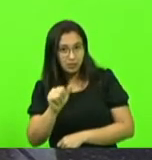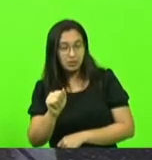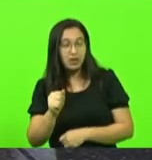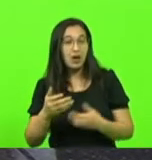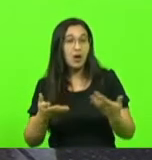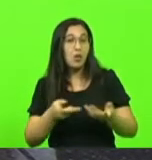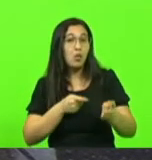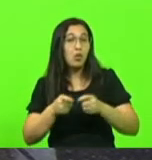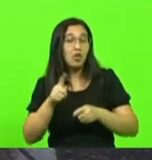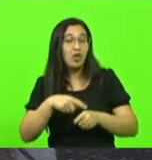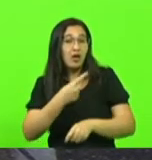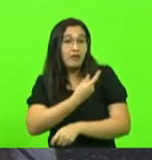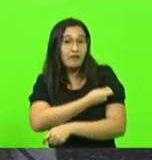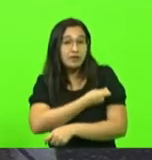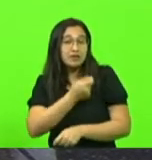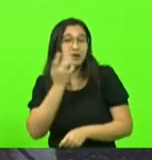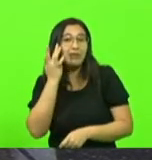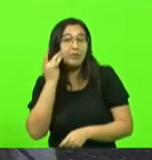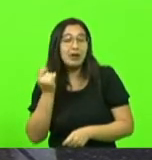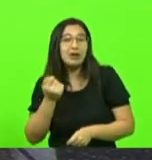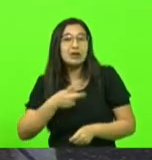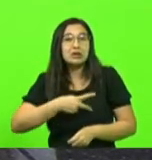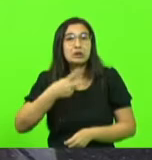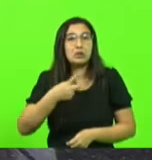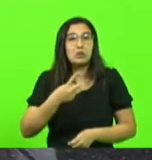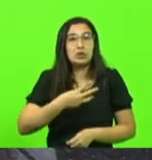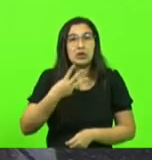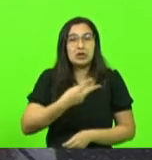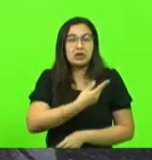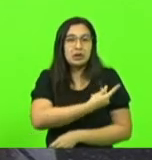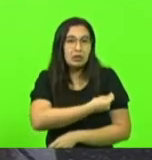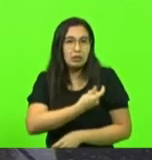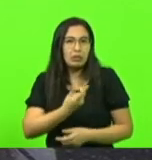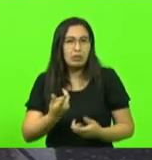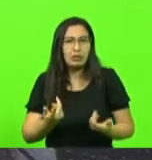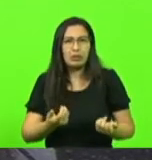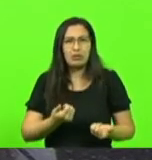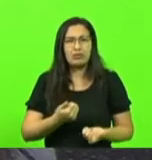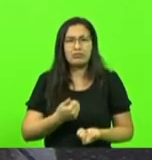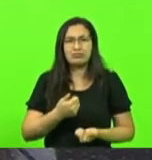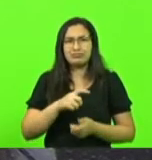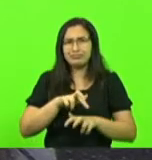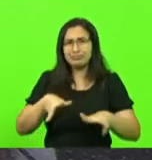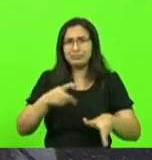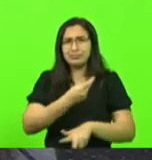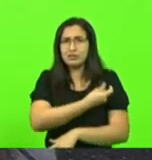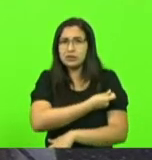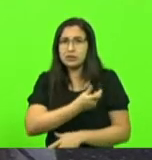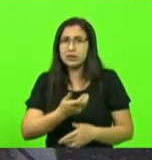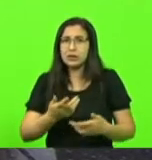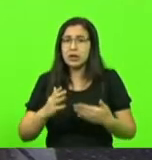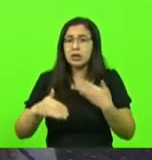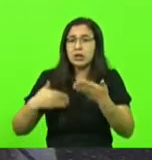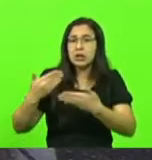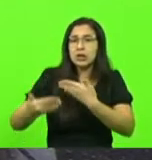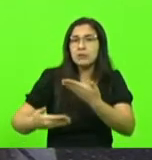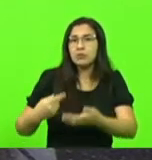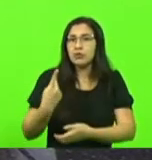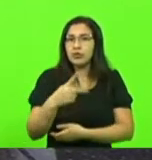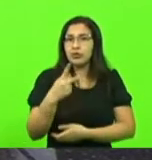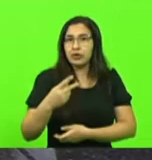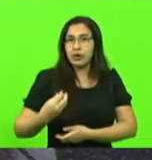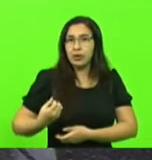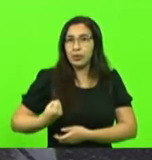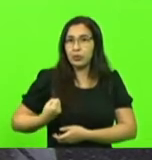Amanhã da segunda dose, da terceira, amanhã da quinta dose, da centésima dose, e aí depois que eles têm os dados, todo mundo controla o que